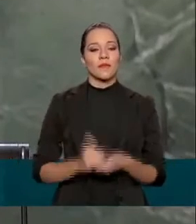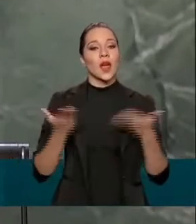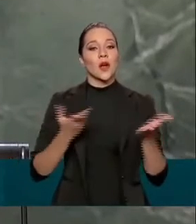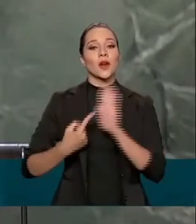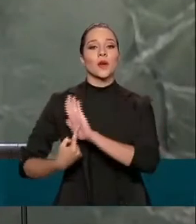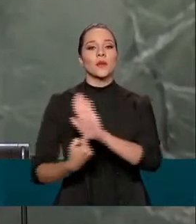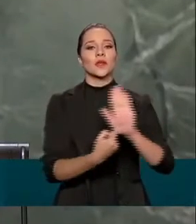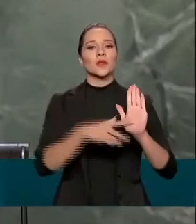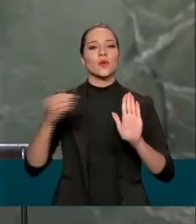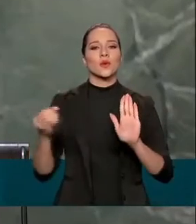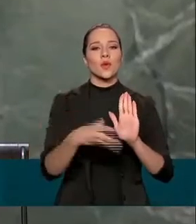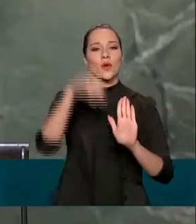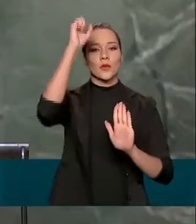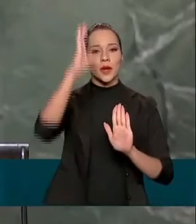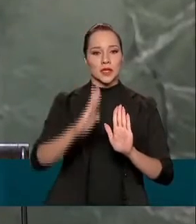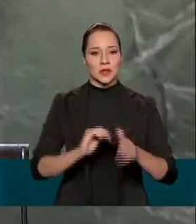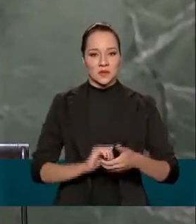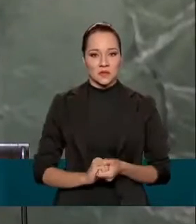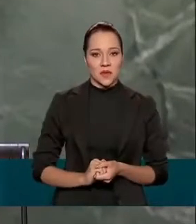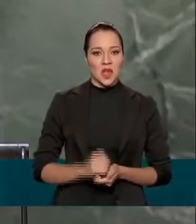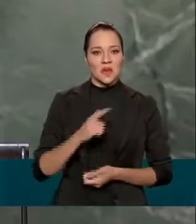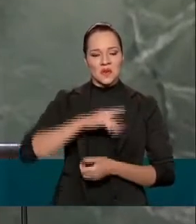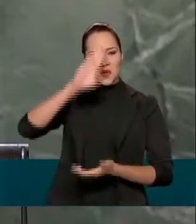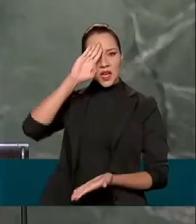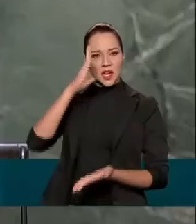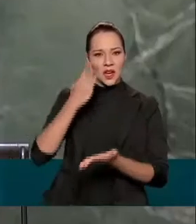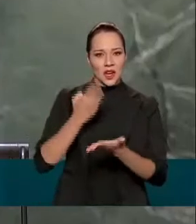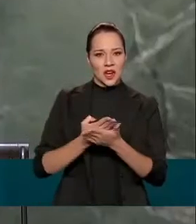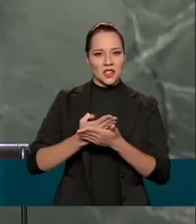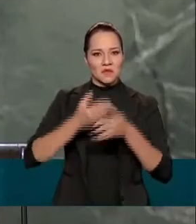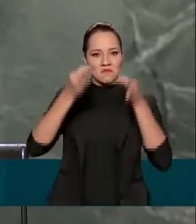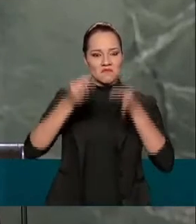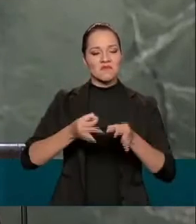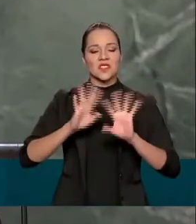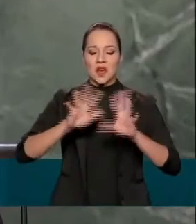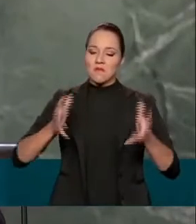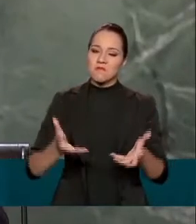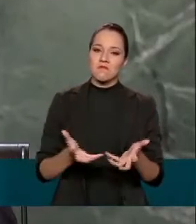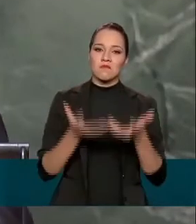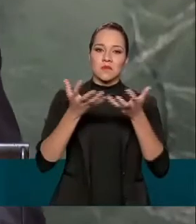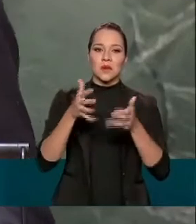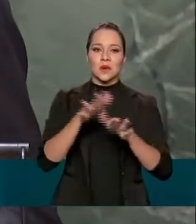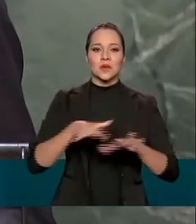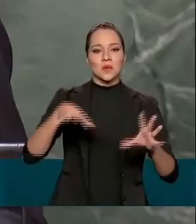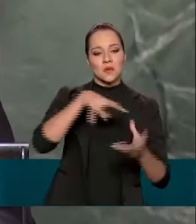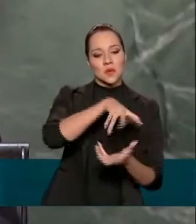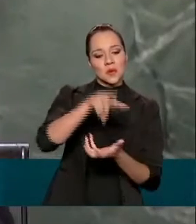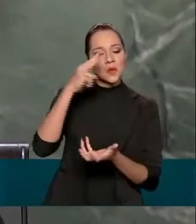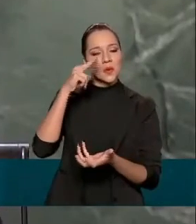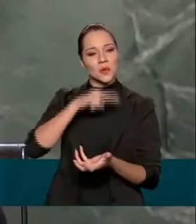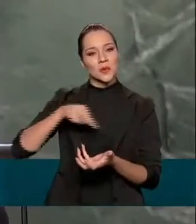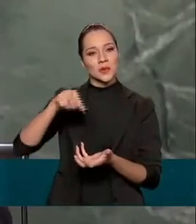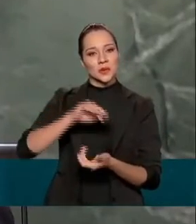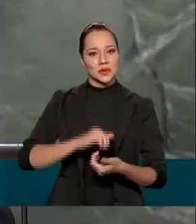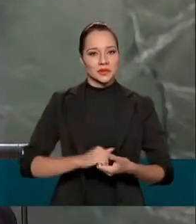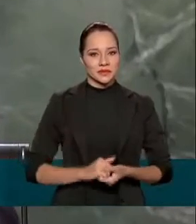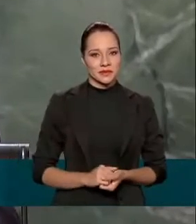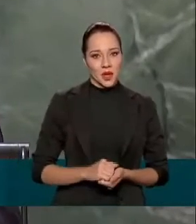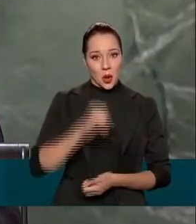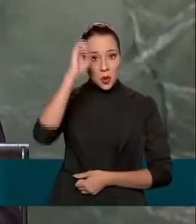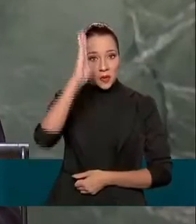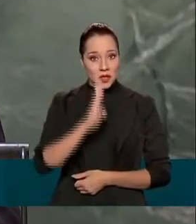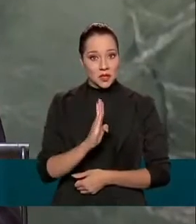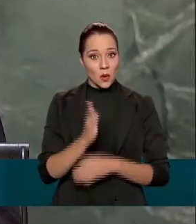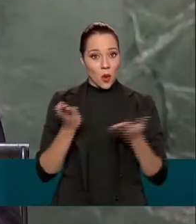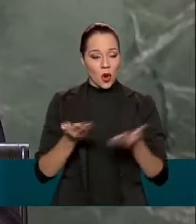agora um novo Brasil, com sua credibilidade já recuperada diante do mundo. O Brasil